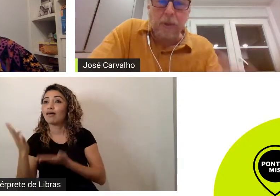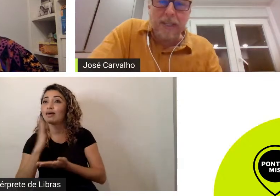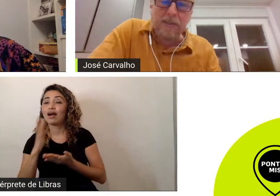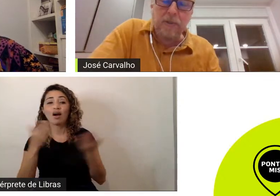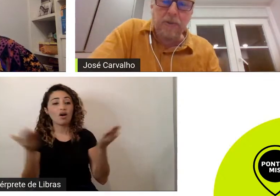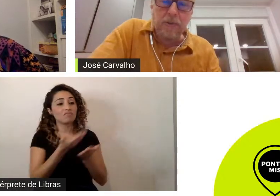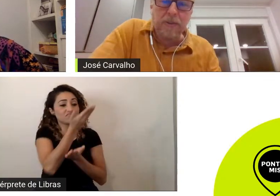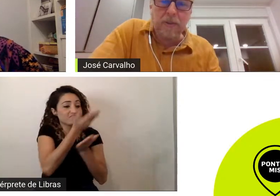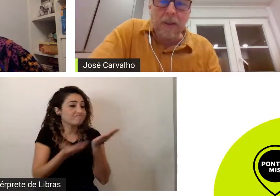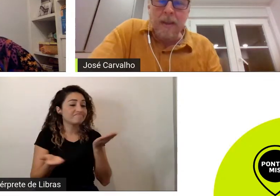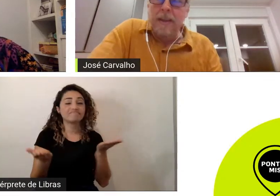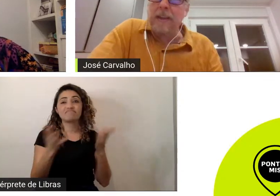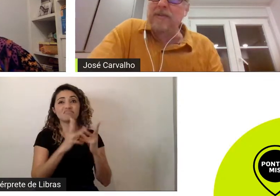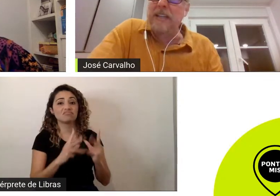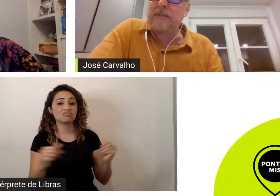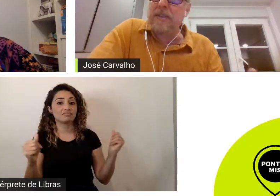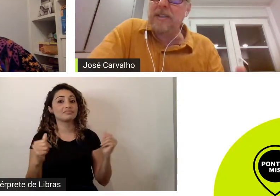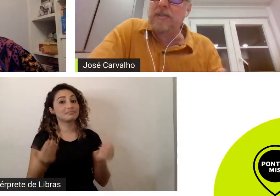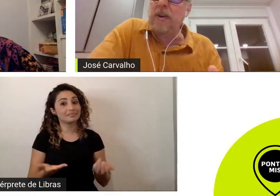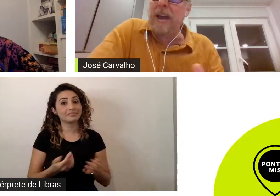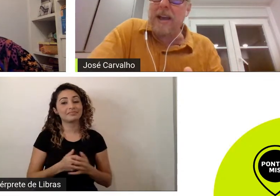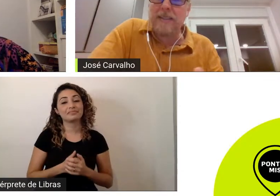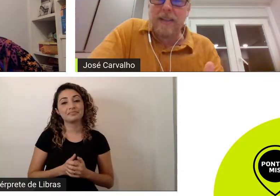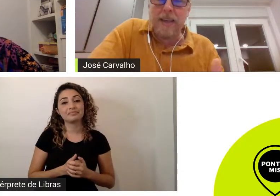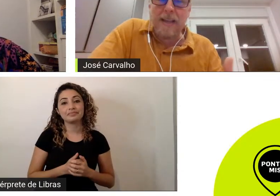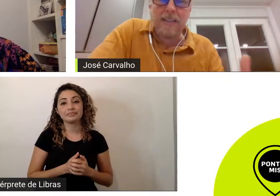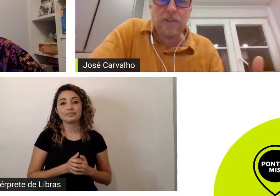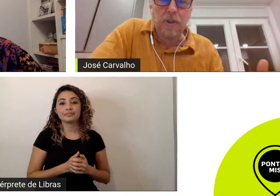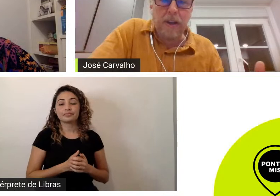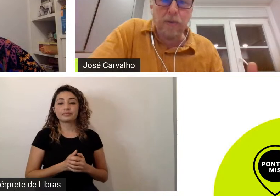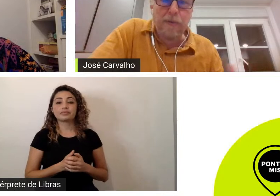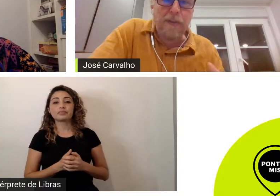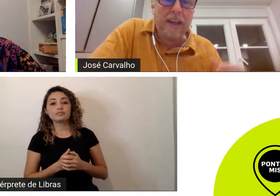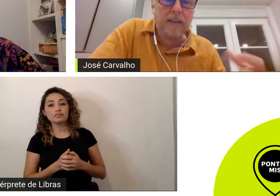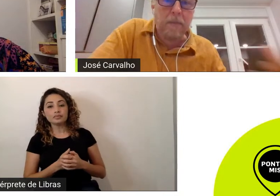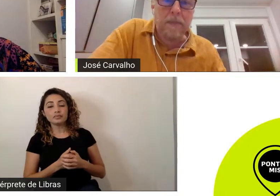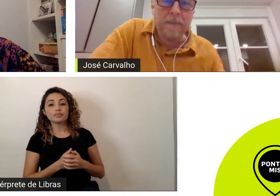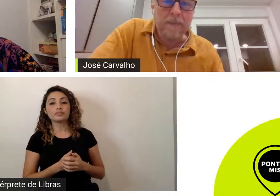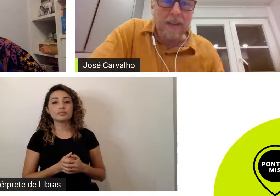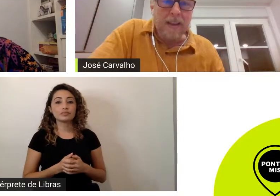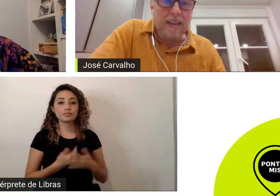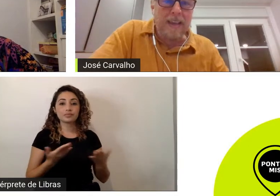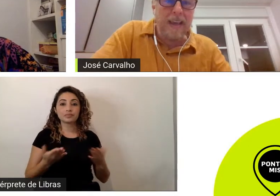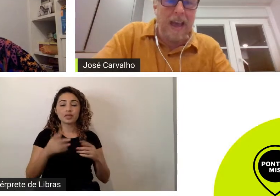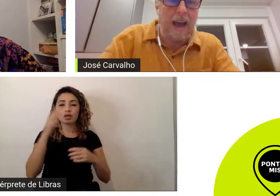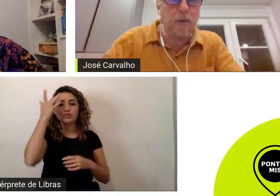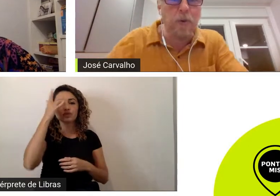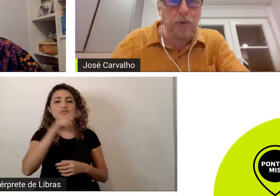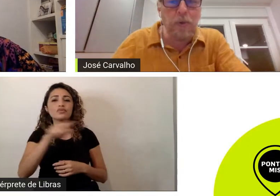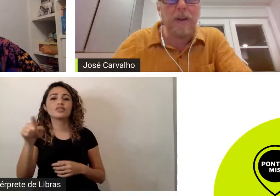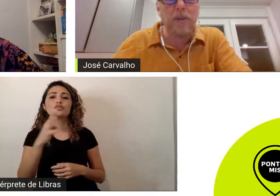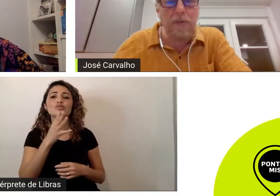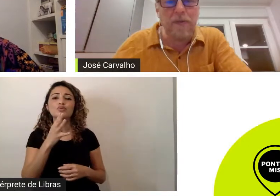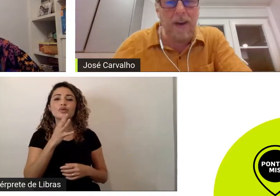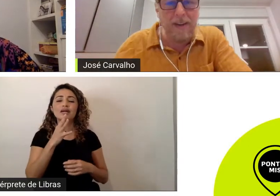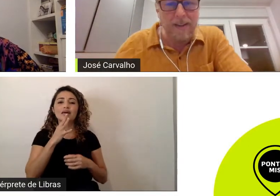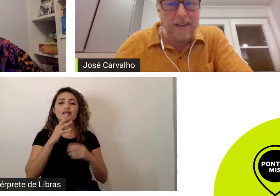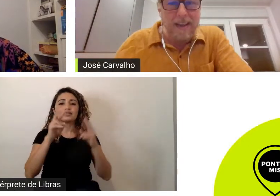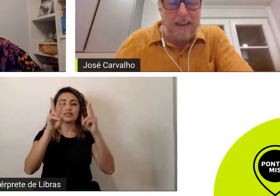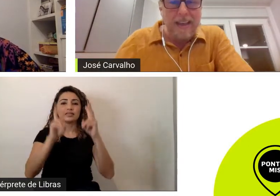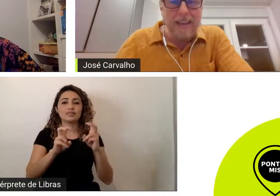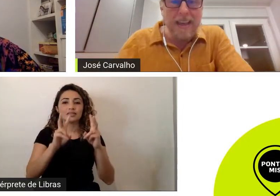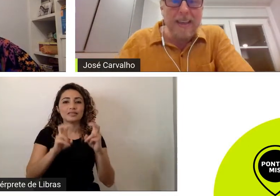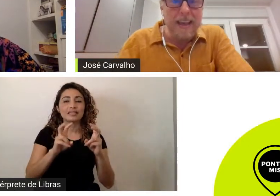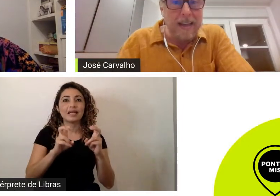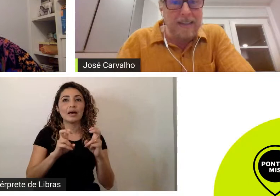substituiu a isso tudo que eu não sei se vocês conhecem que essa é história do fandom que é a cultura do fã